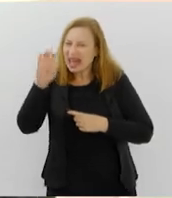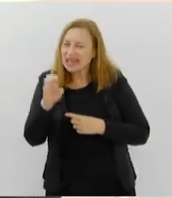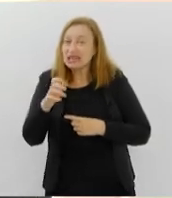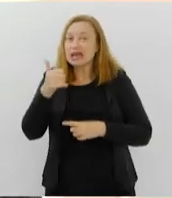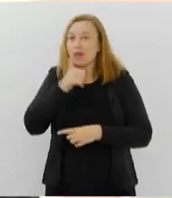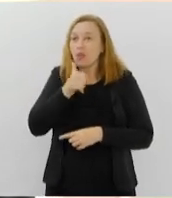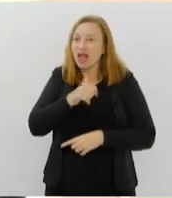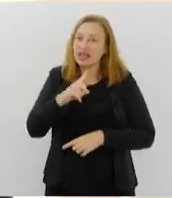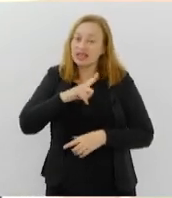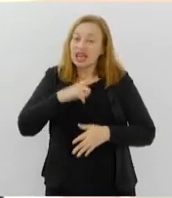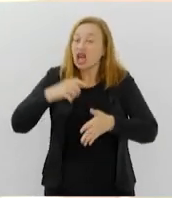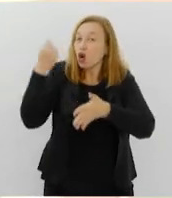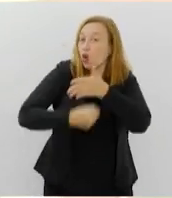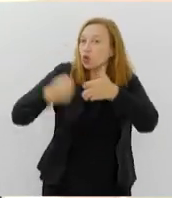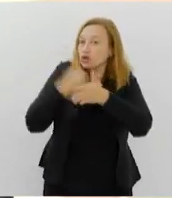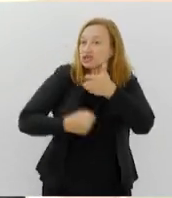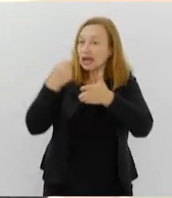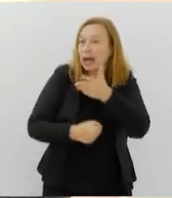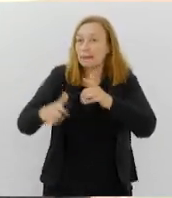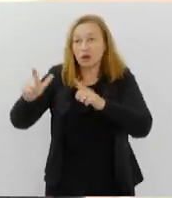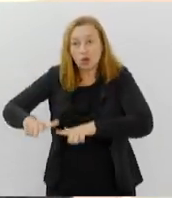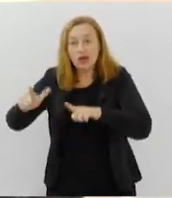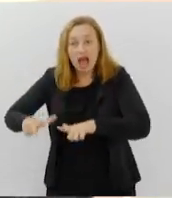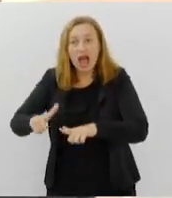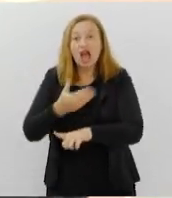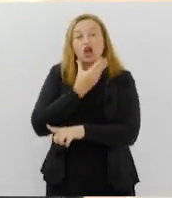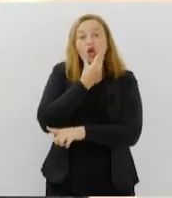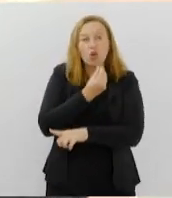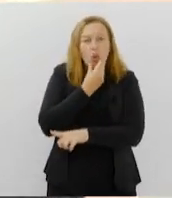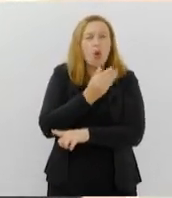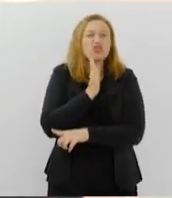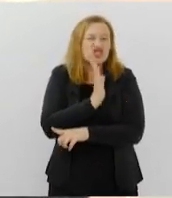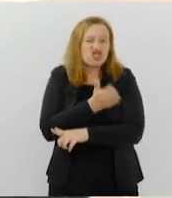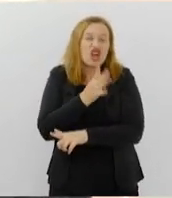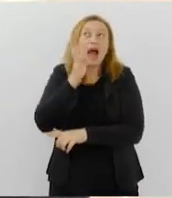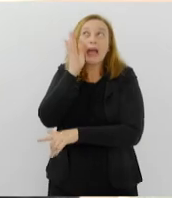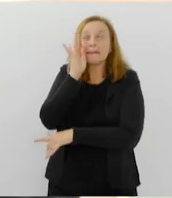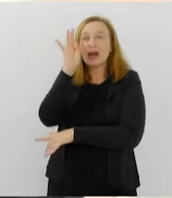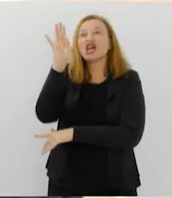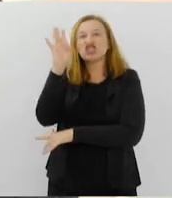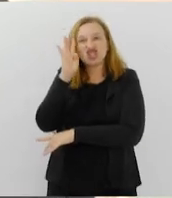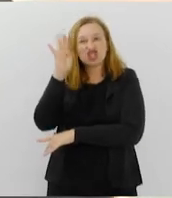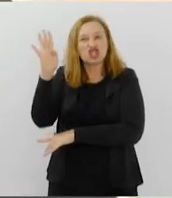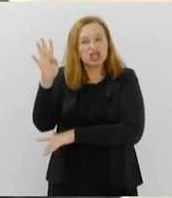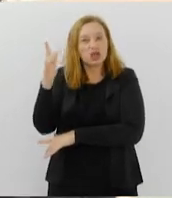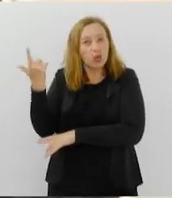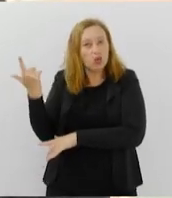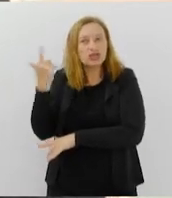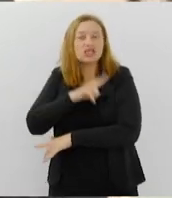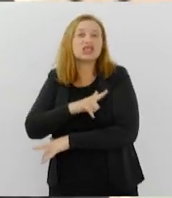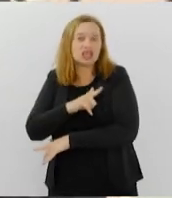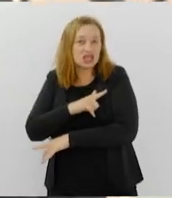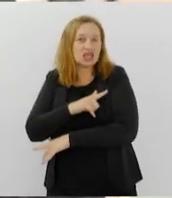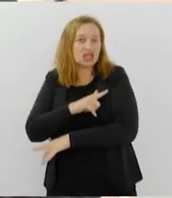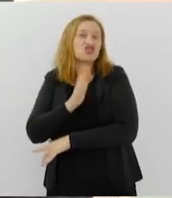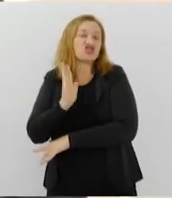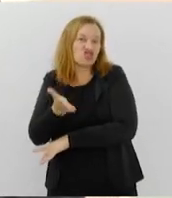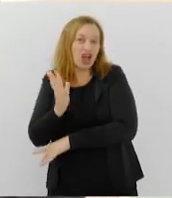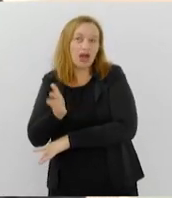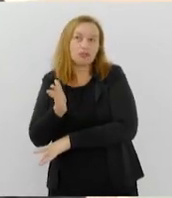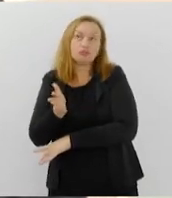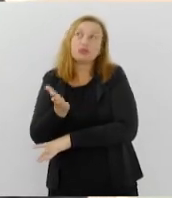lutar por espaço que os homens já imaginam-se, de alguma forma, conquistados, de alguma forma.